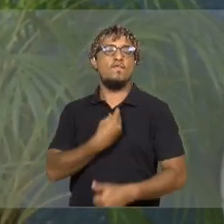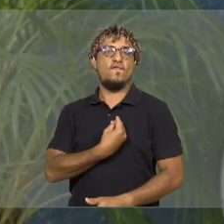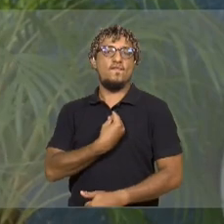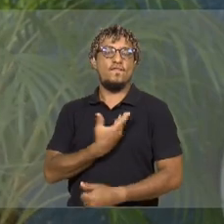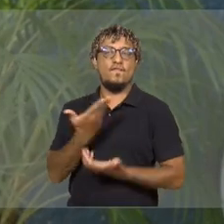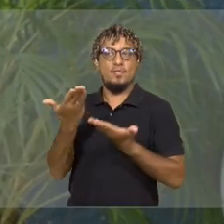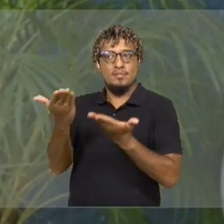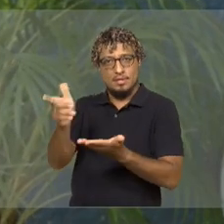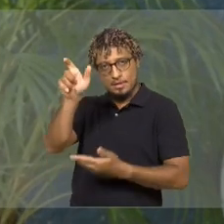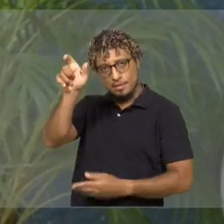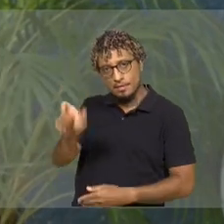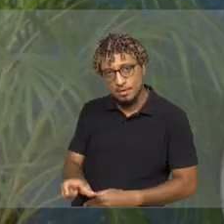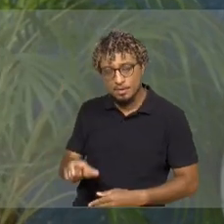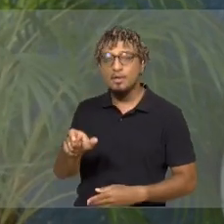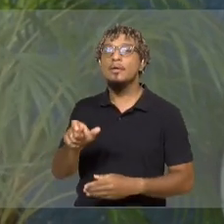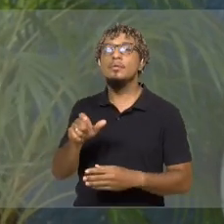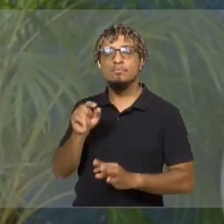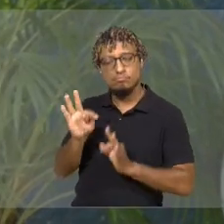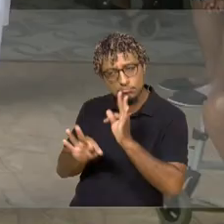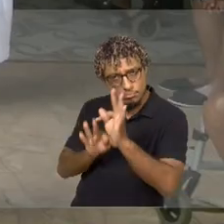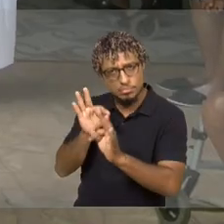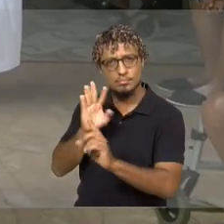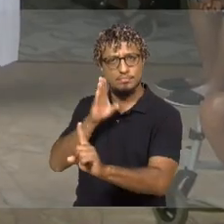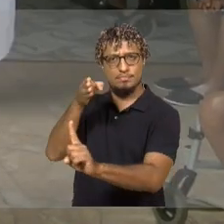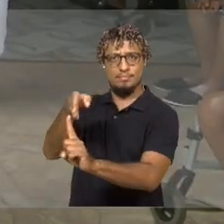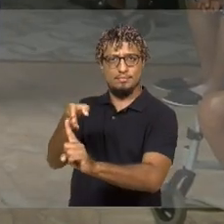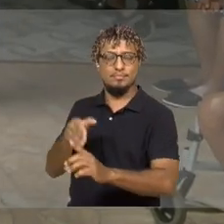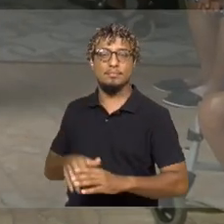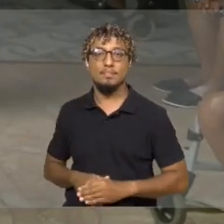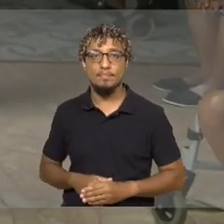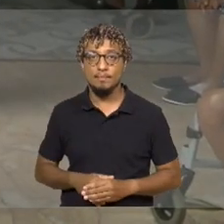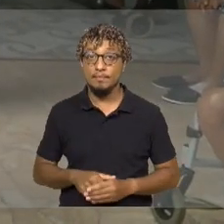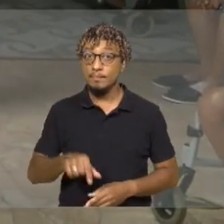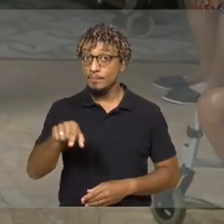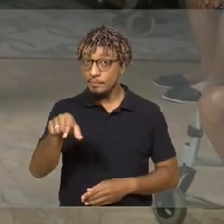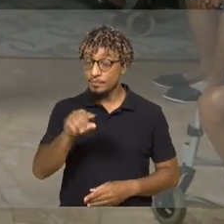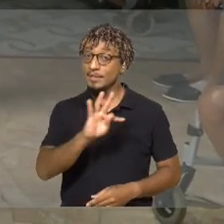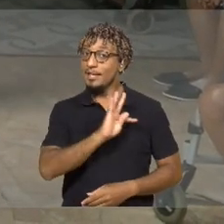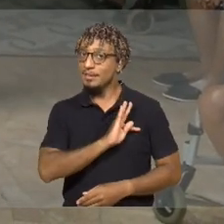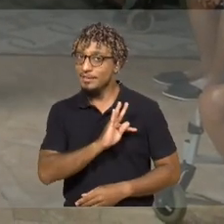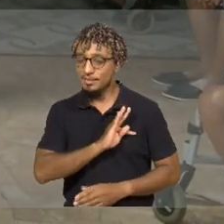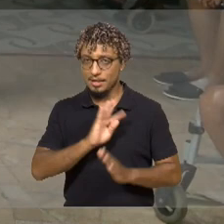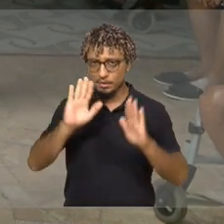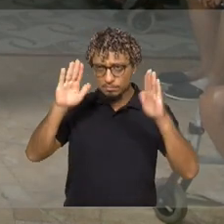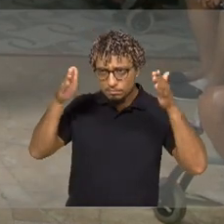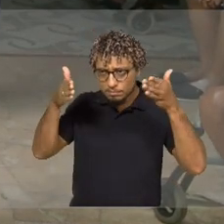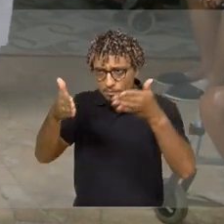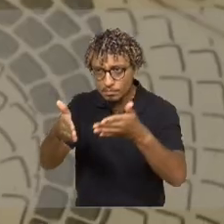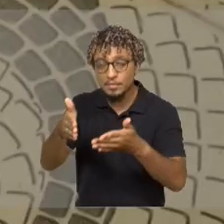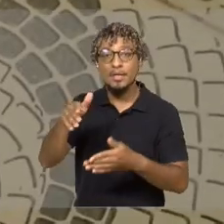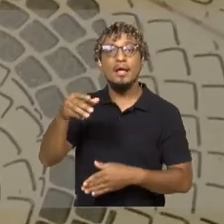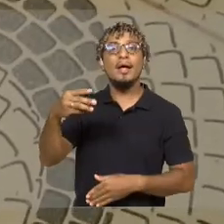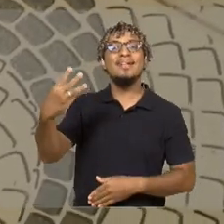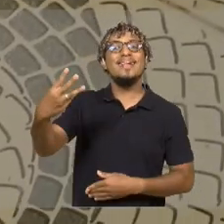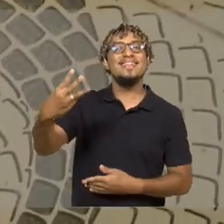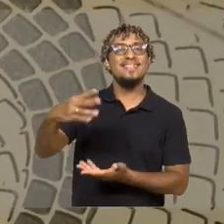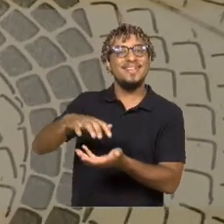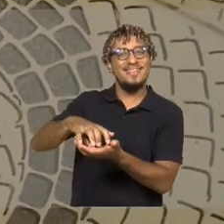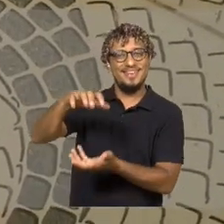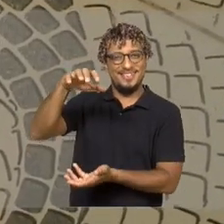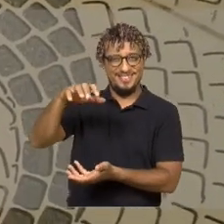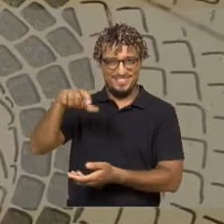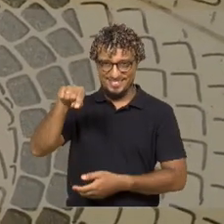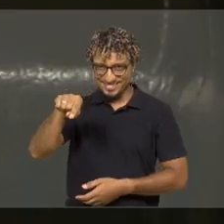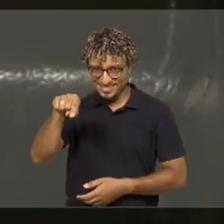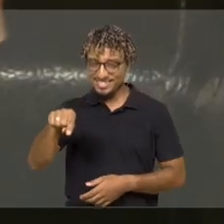é alvo dessa musicoterapia. E quando essa técnica é direcionada à população da terceira idade, os